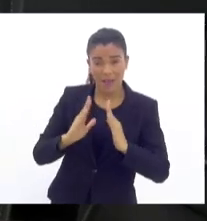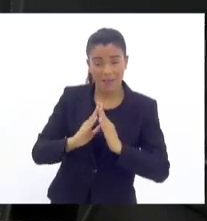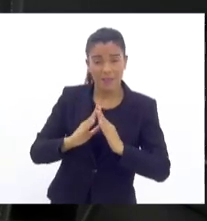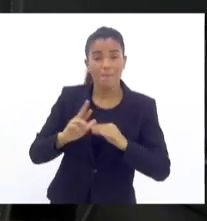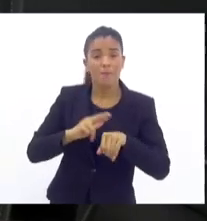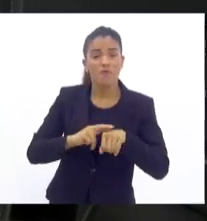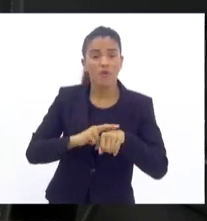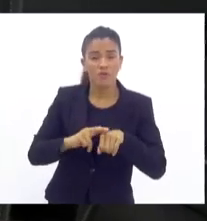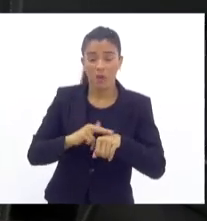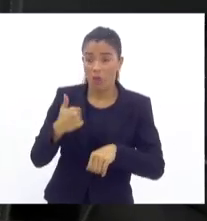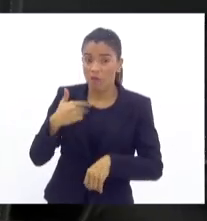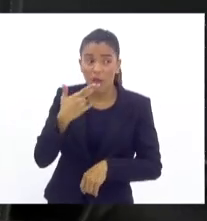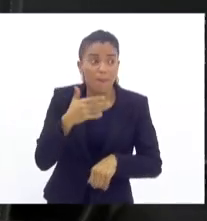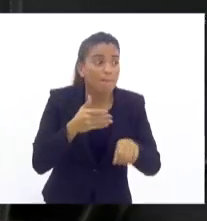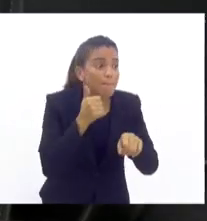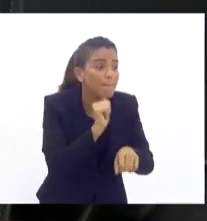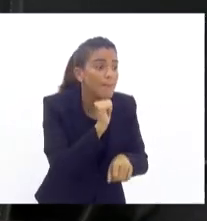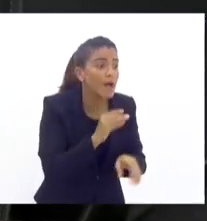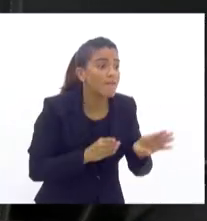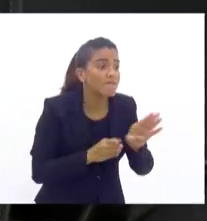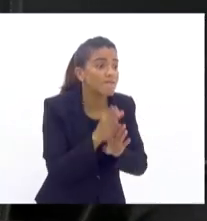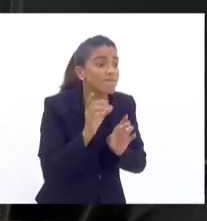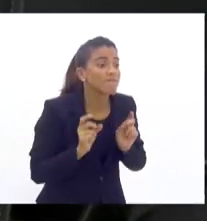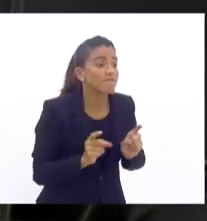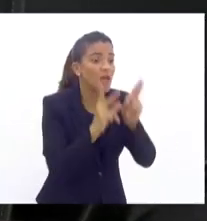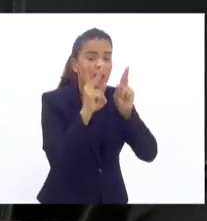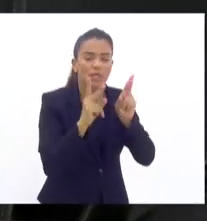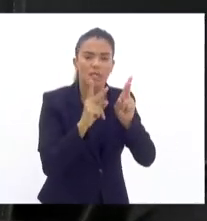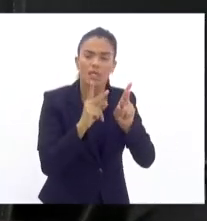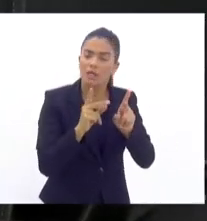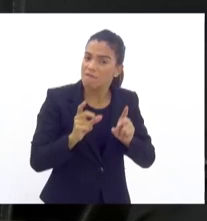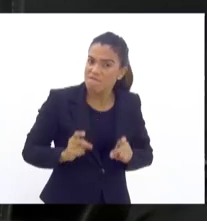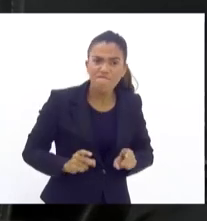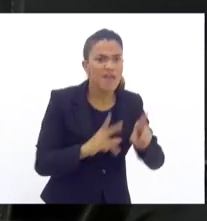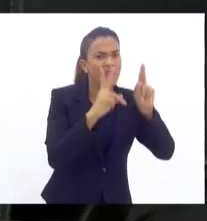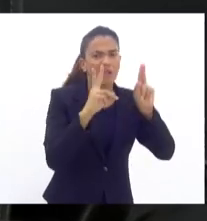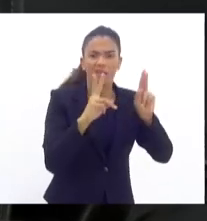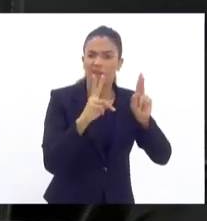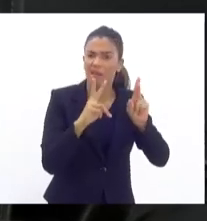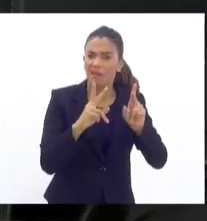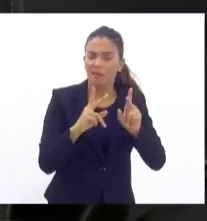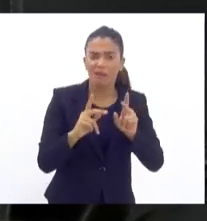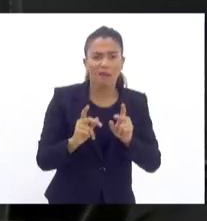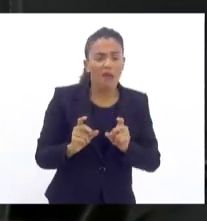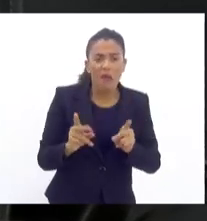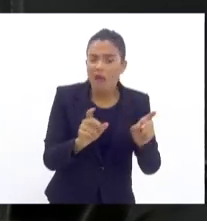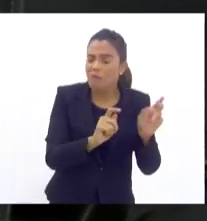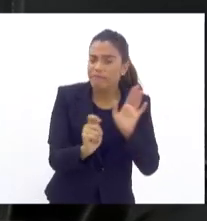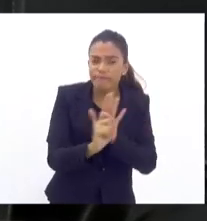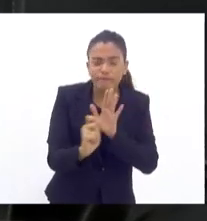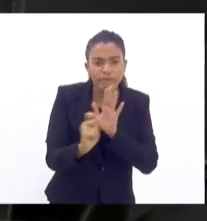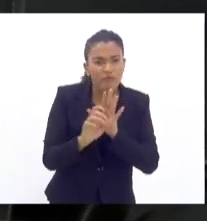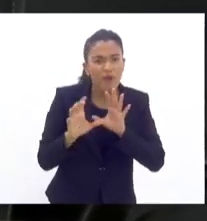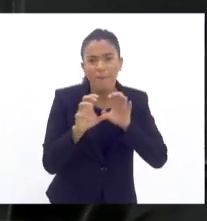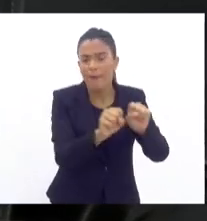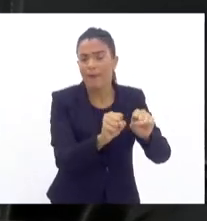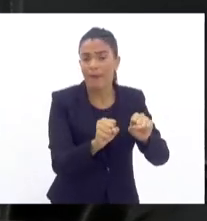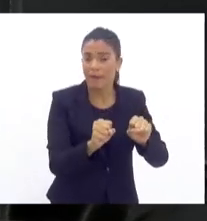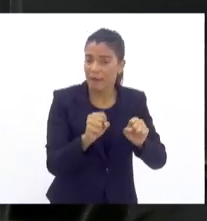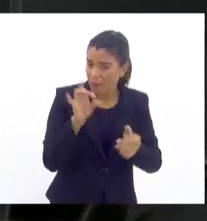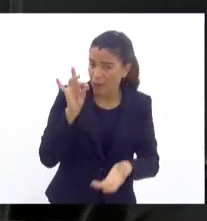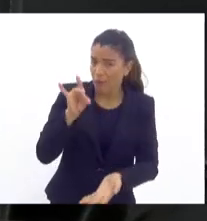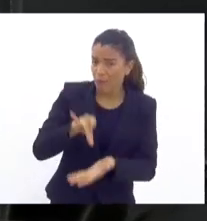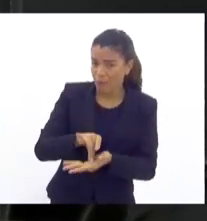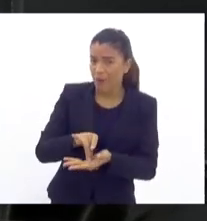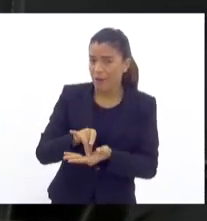mãe, vende essa casa. Minha mãe, eu não vou vender que eu vou alugar, mãe, vende, daqui a pouco o tráfico vai tomar. E é uma realidade que nós estamos vivendo.